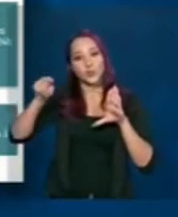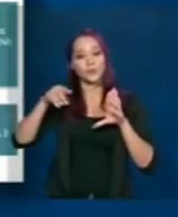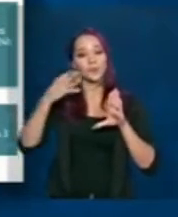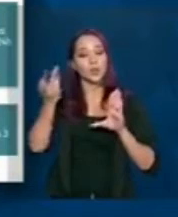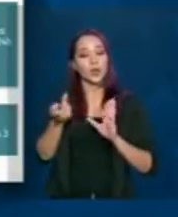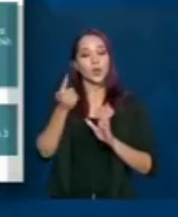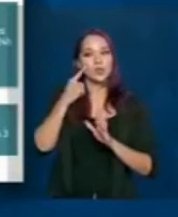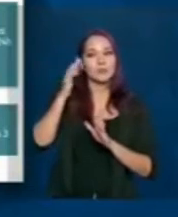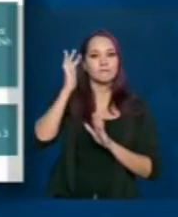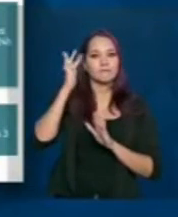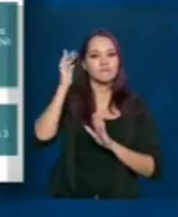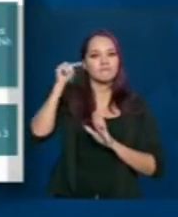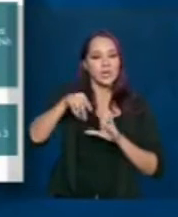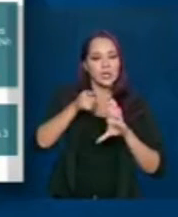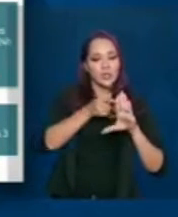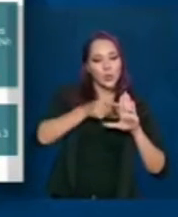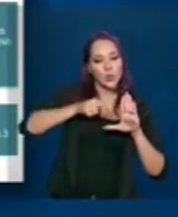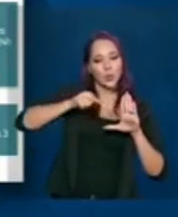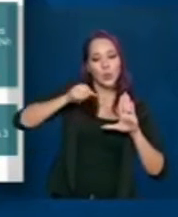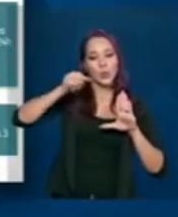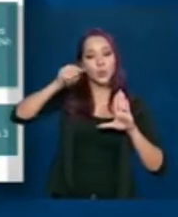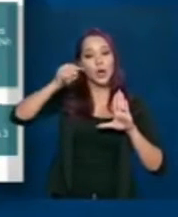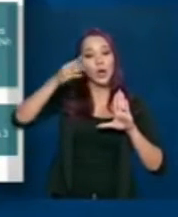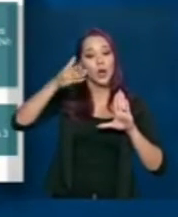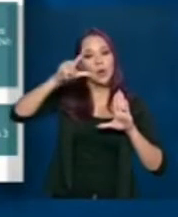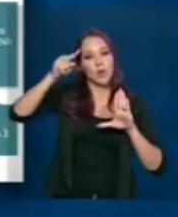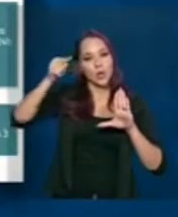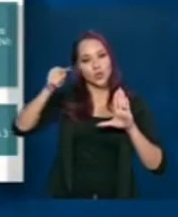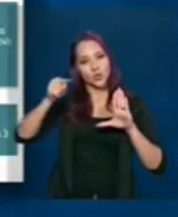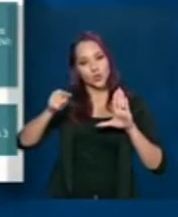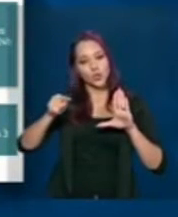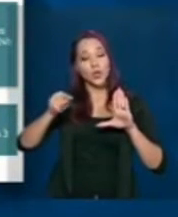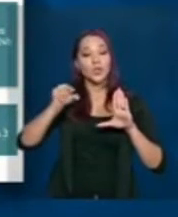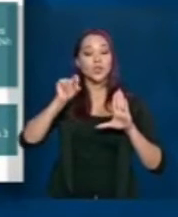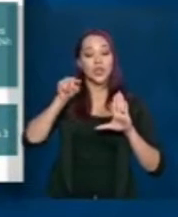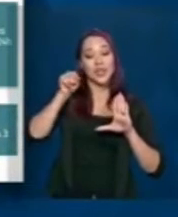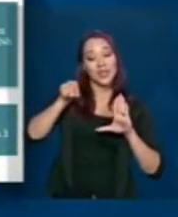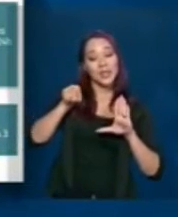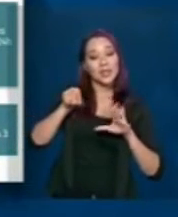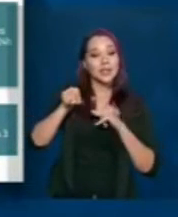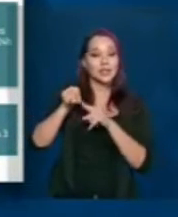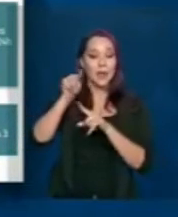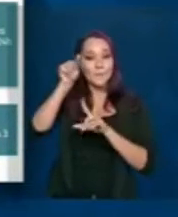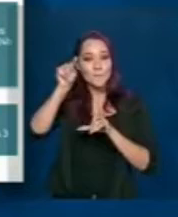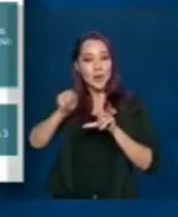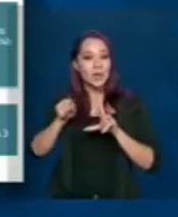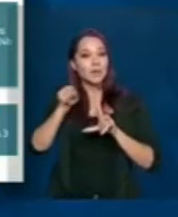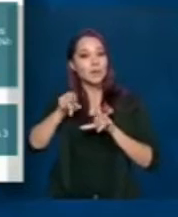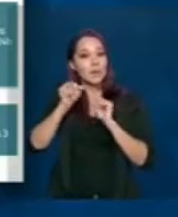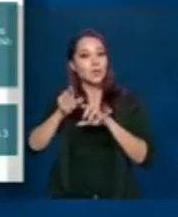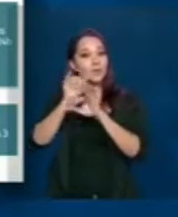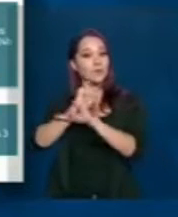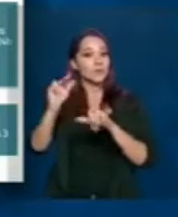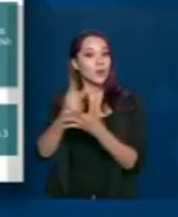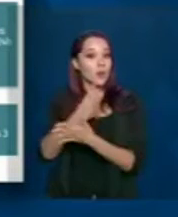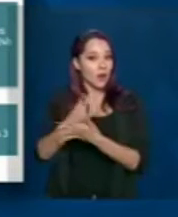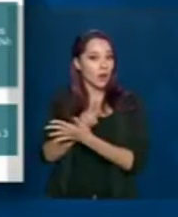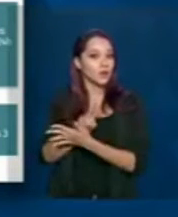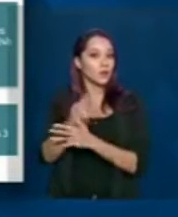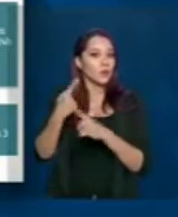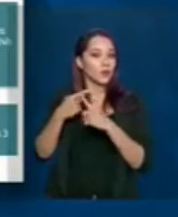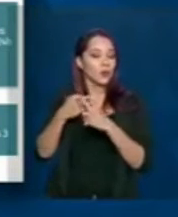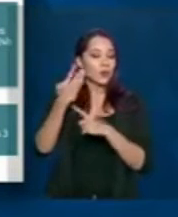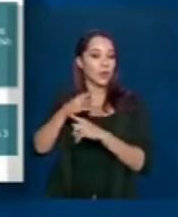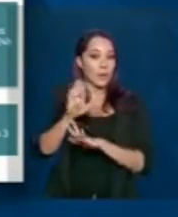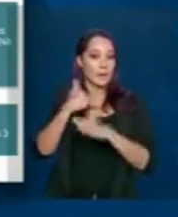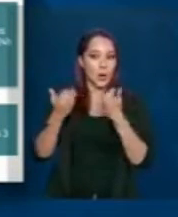imagina que essa curva esteja baixando mas isso pode ser uma informação equivocada porque na medida em